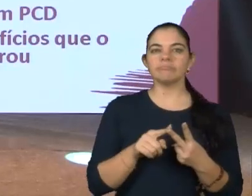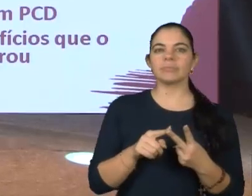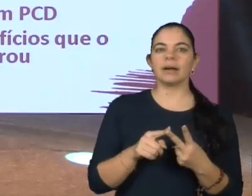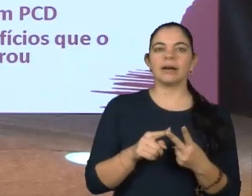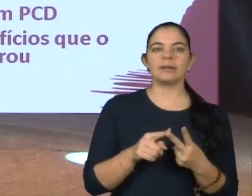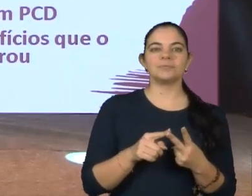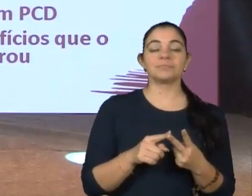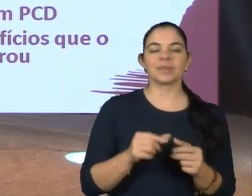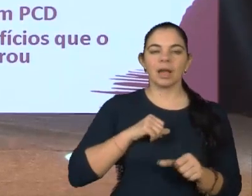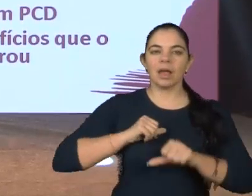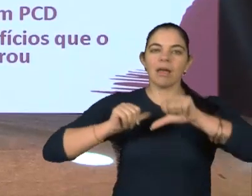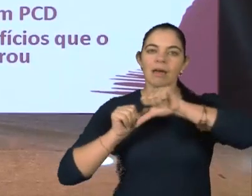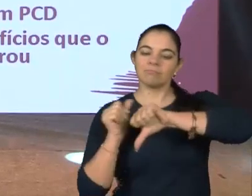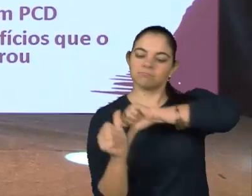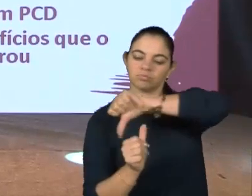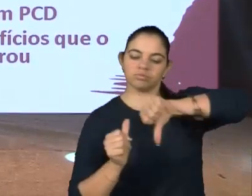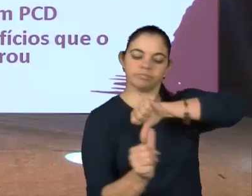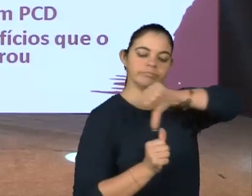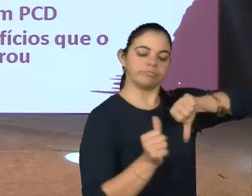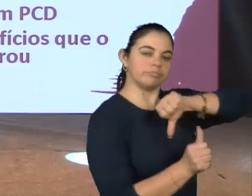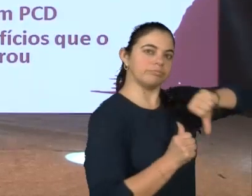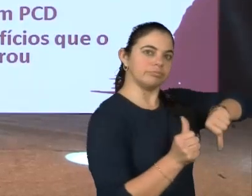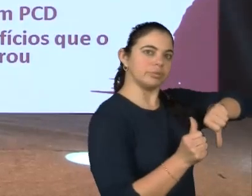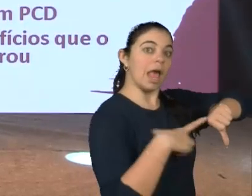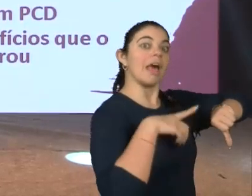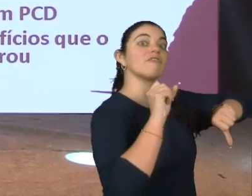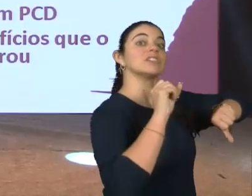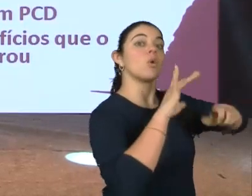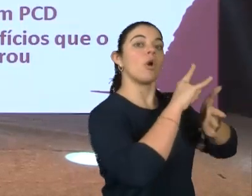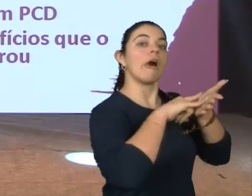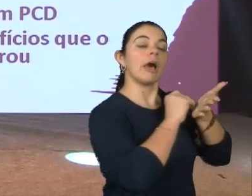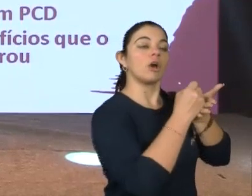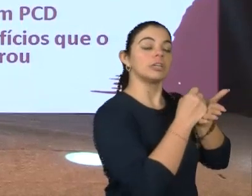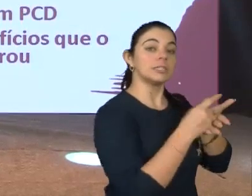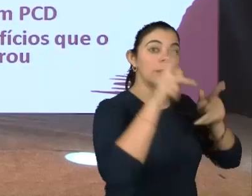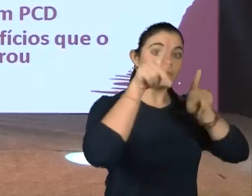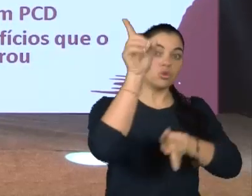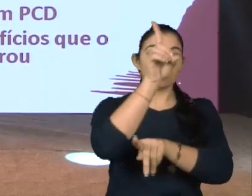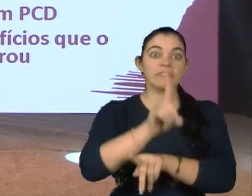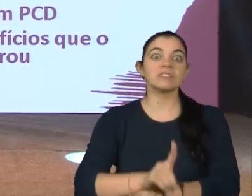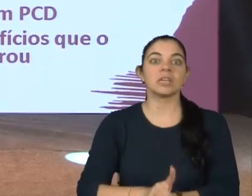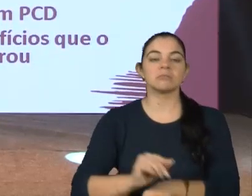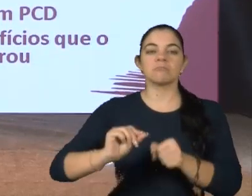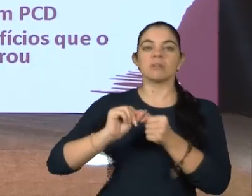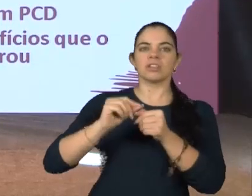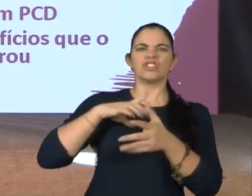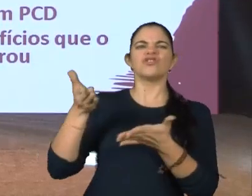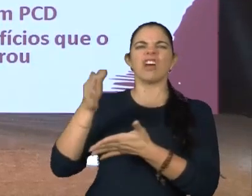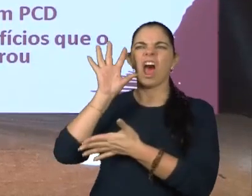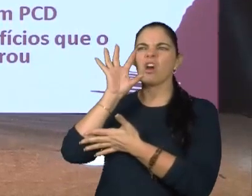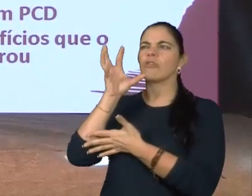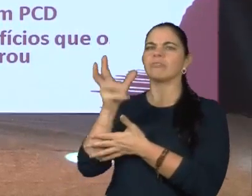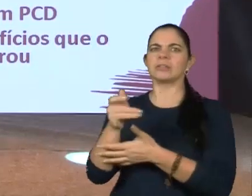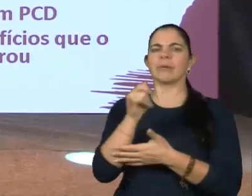é transversalizar, fazer com que essa contratação de pessoas com deficiência, que às vezes até já acontece, a gente viu